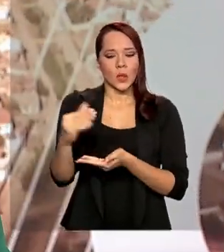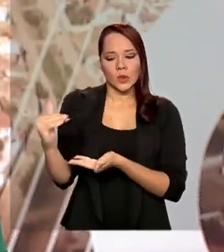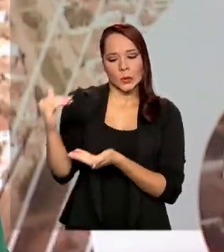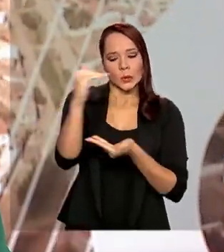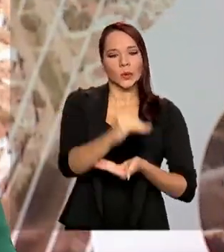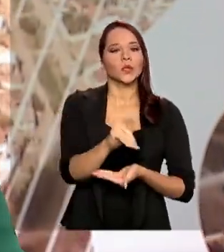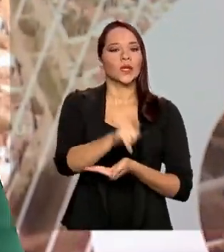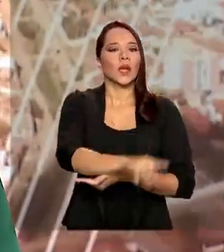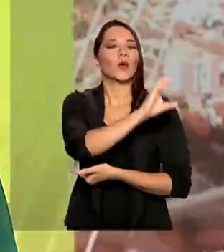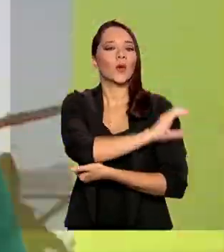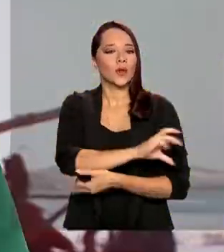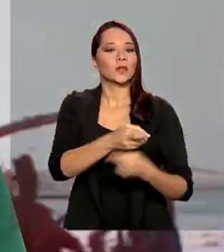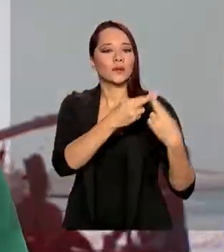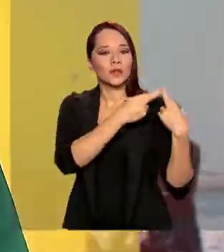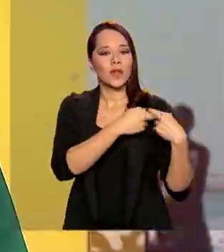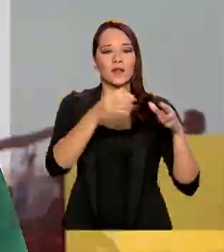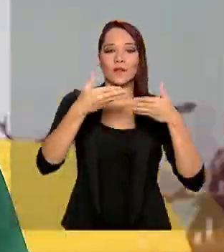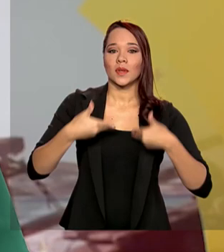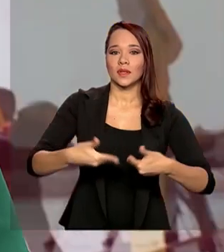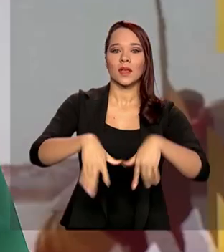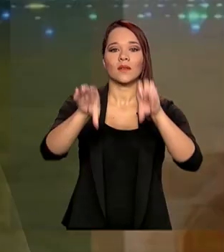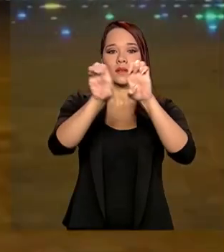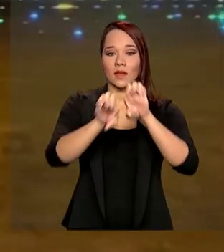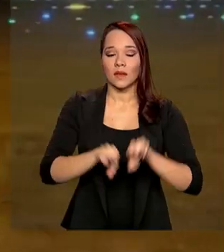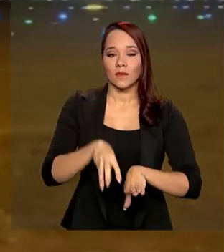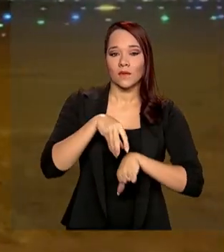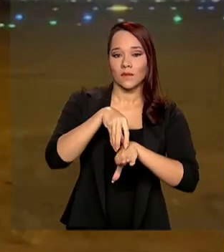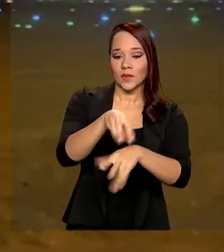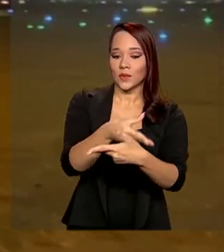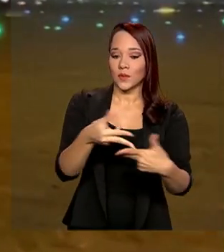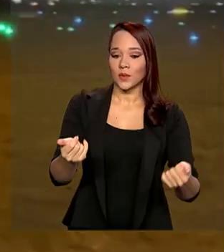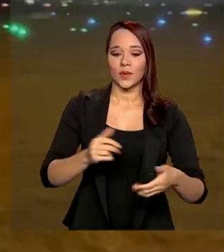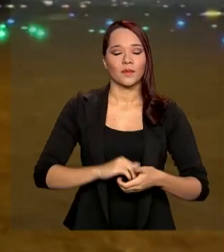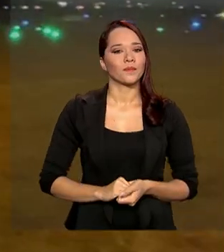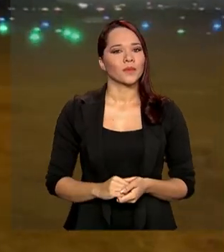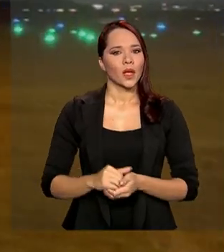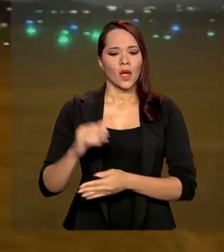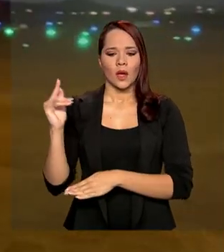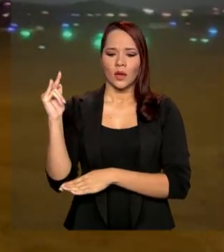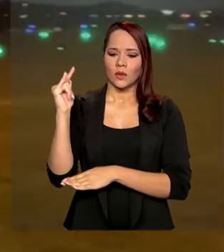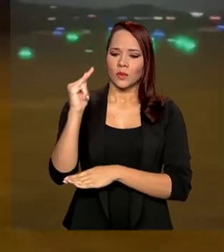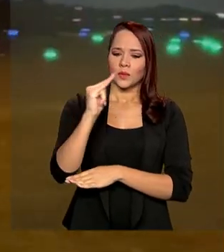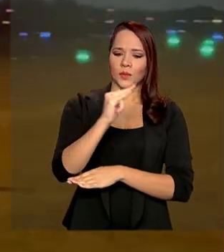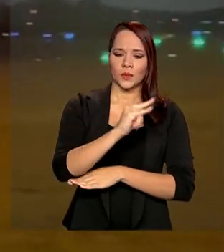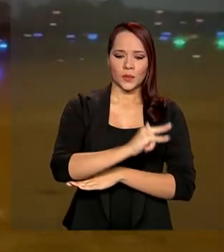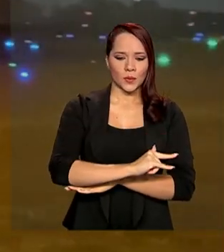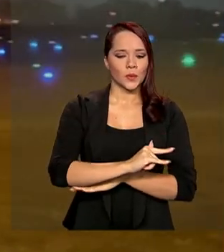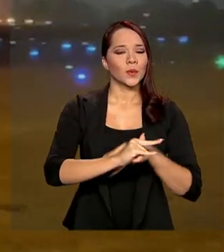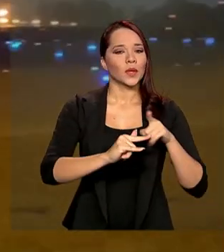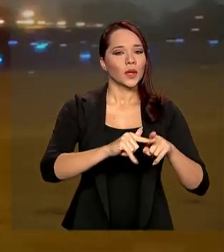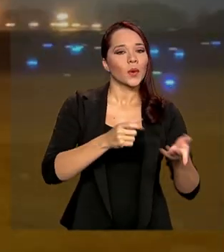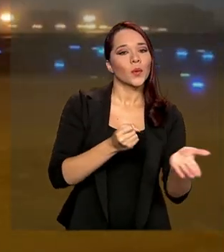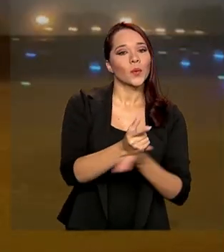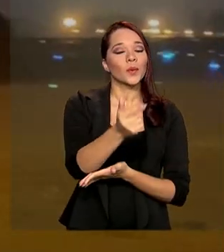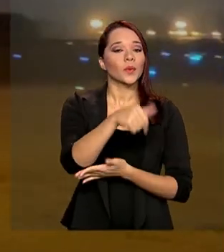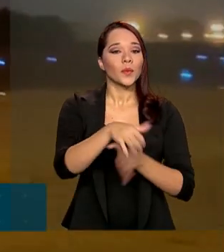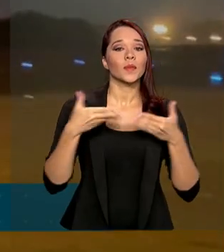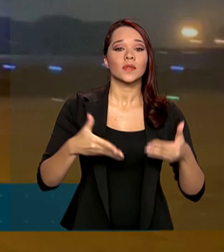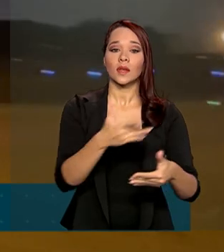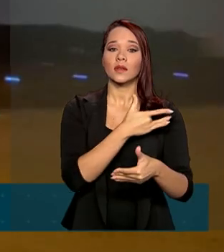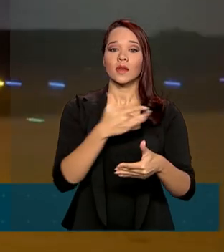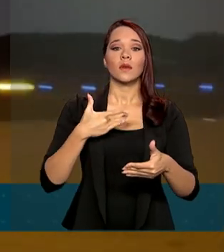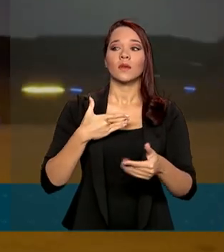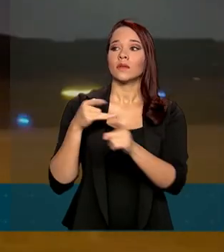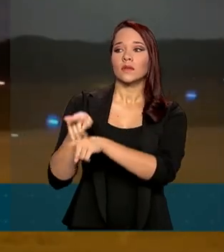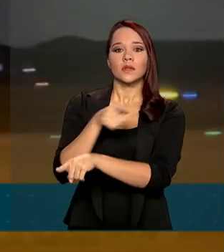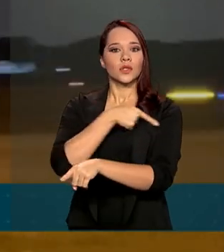coordenada pelo Ministério da Infraestrutura. A aeronave com a carga adquirida pelo Ministério da Saúde veio da